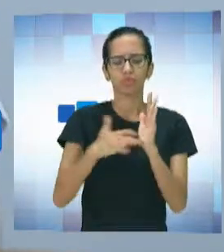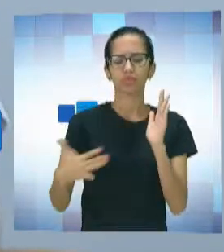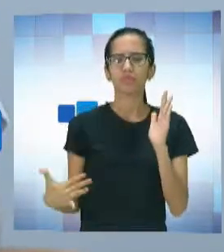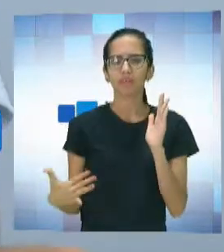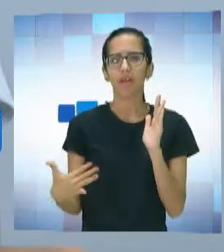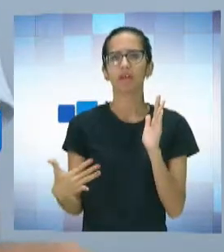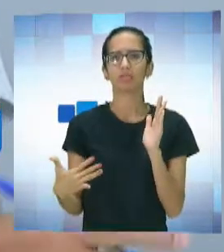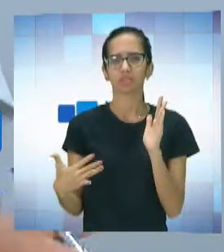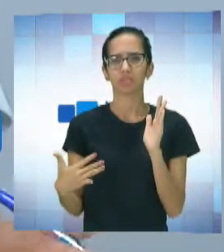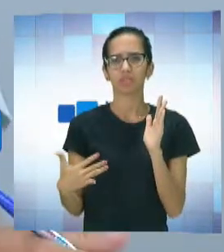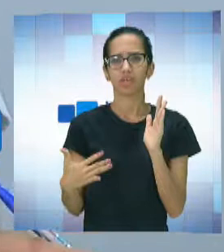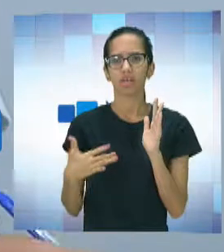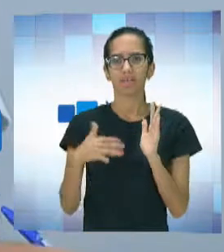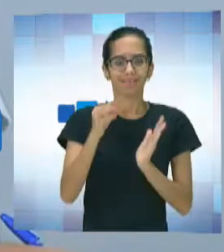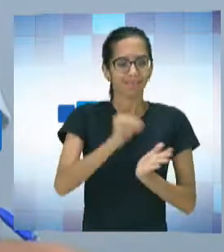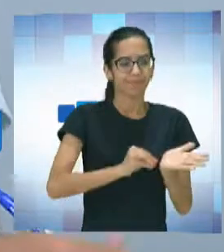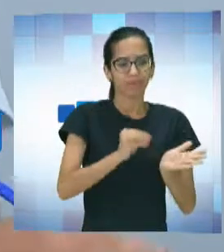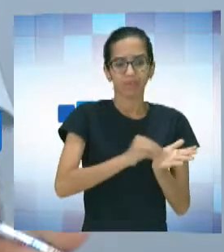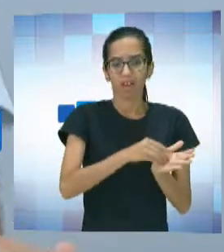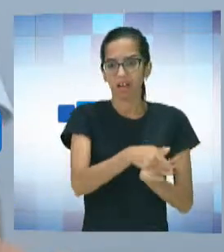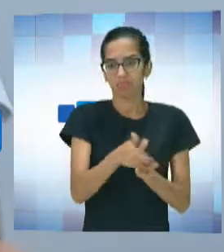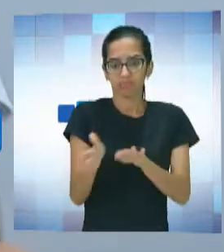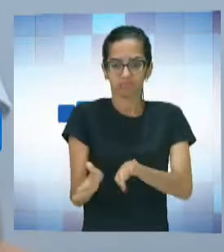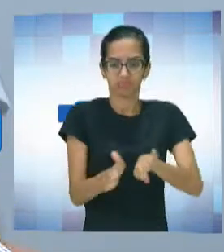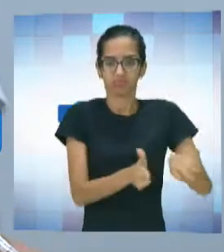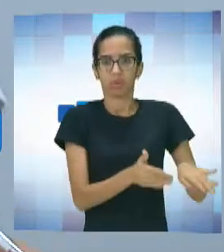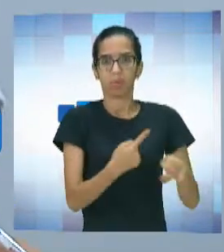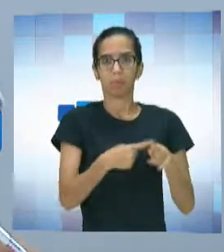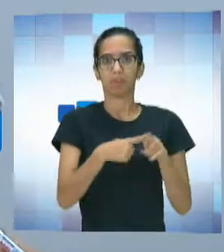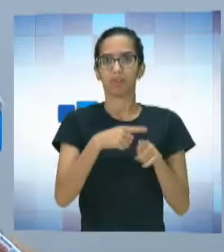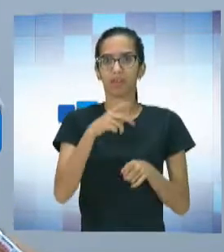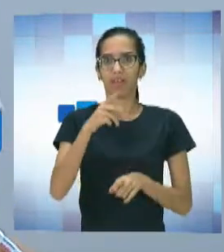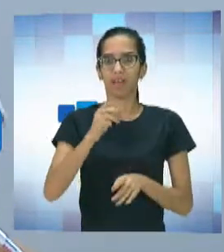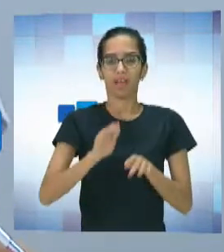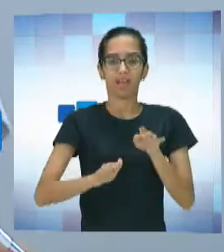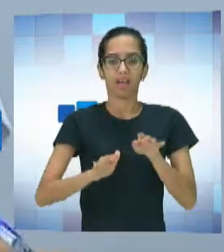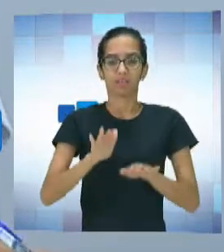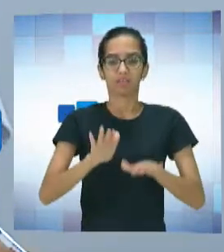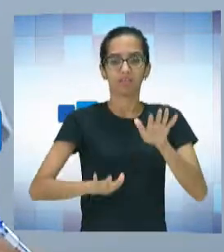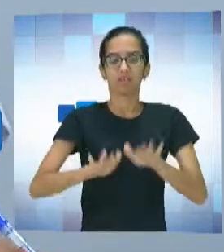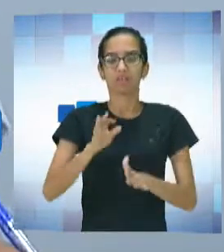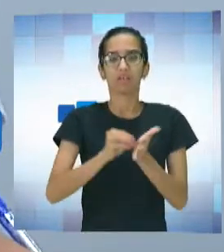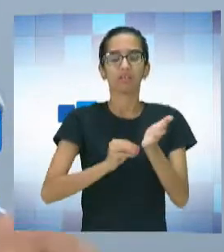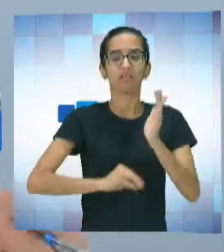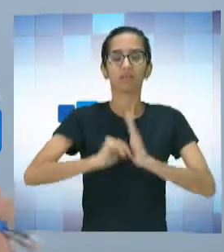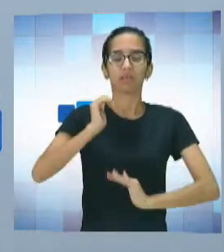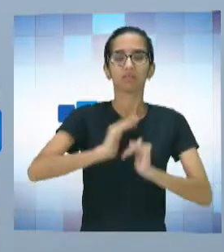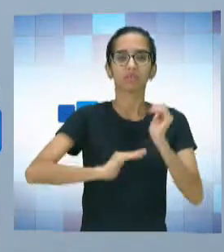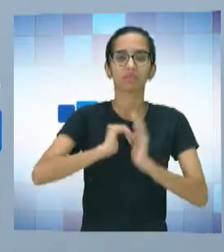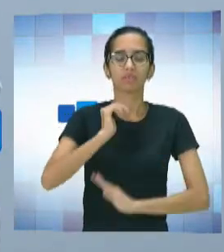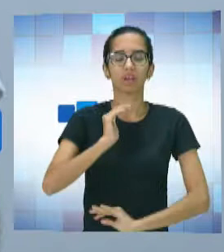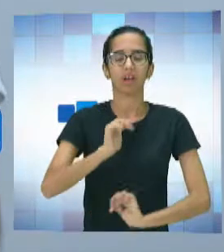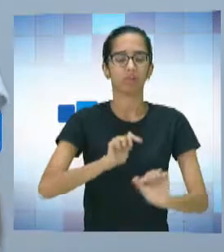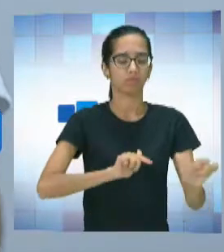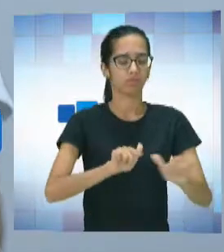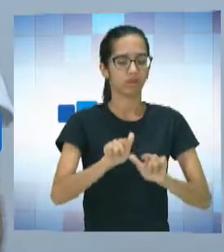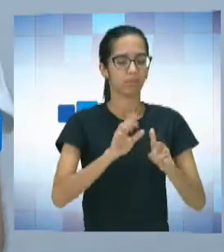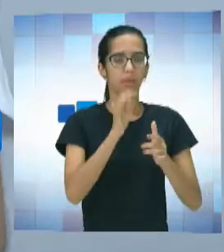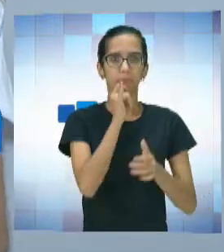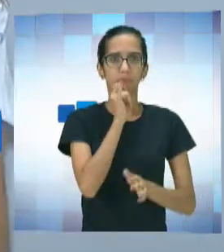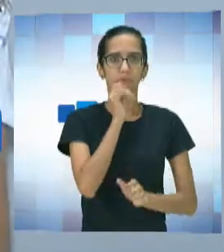sem fazer, porque a questão de profissionais qualificados para estar trabalhando o